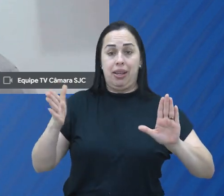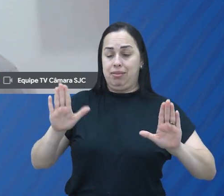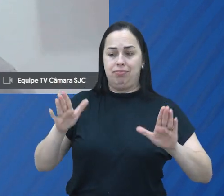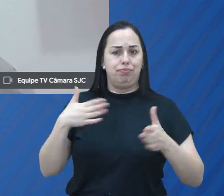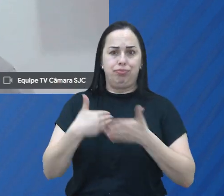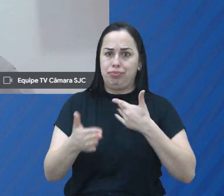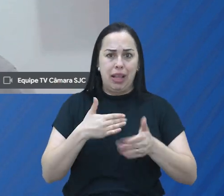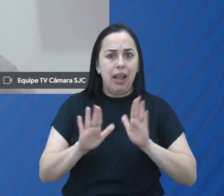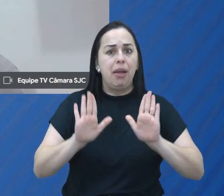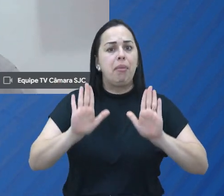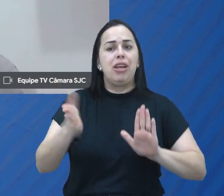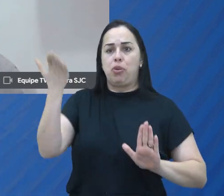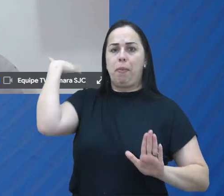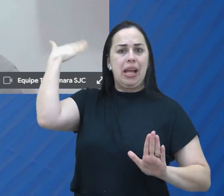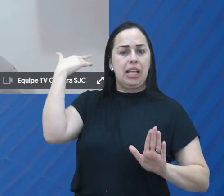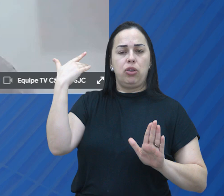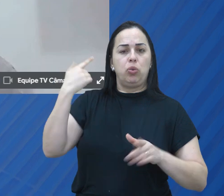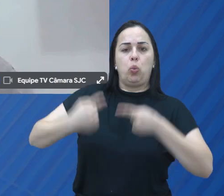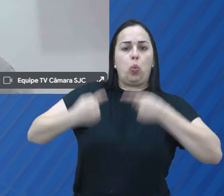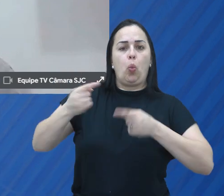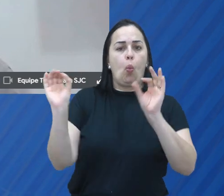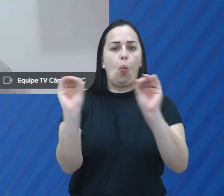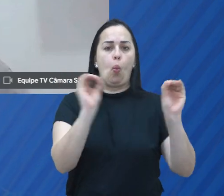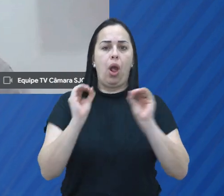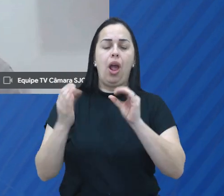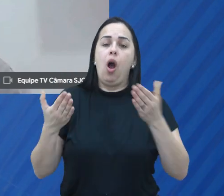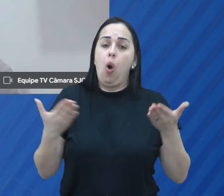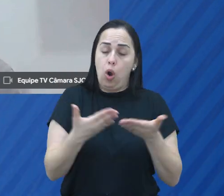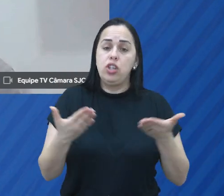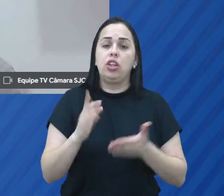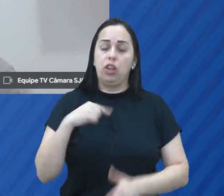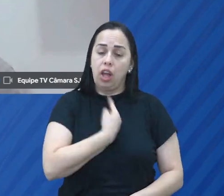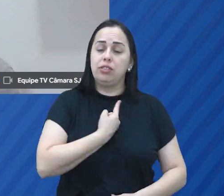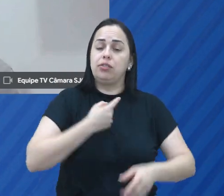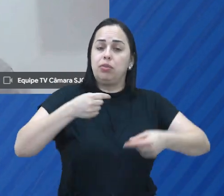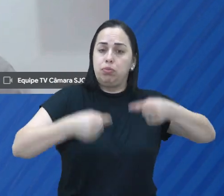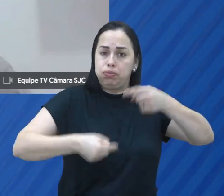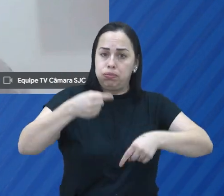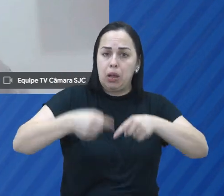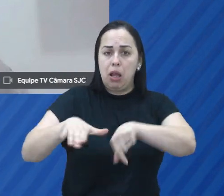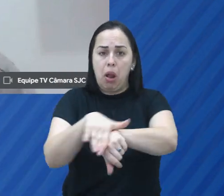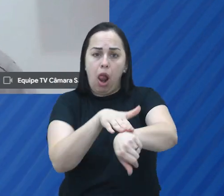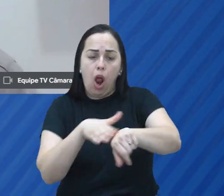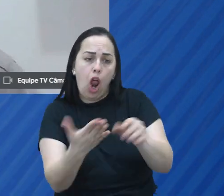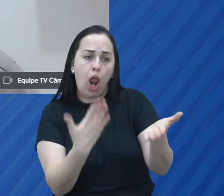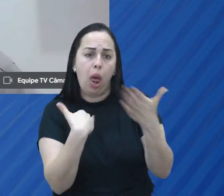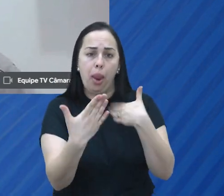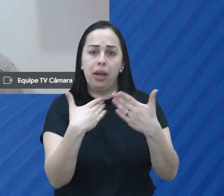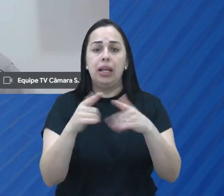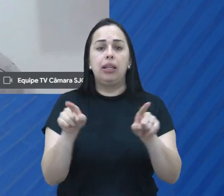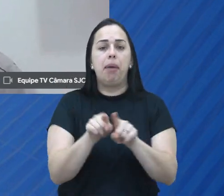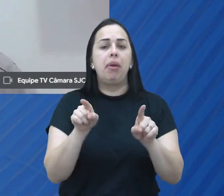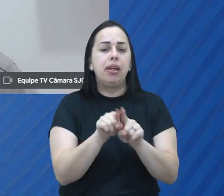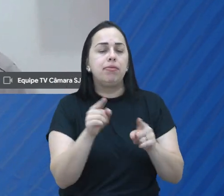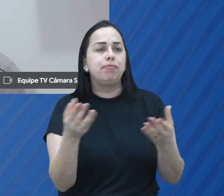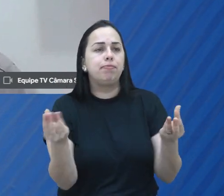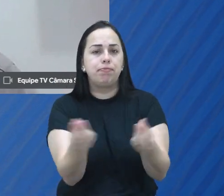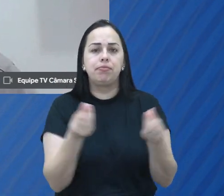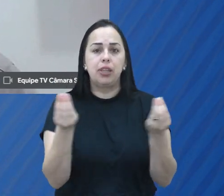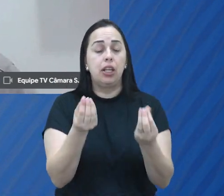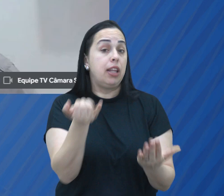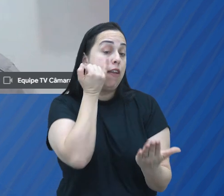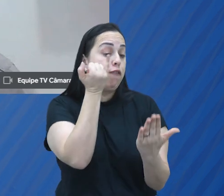gerações anteriores. Entendeu? Então, hoje, além da gente discutir, a gente tem acesso à